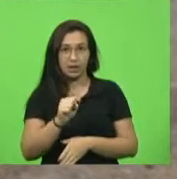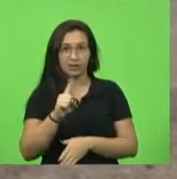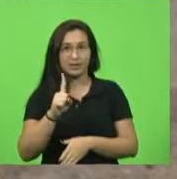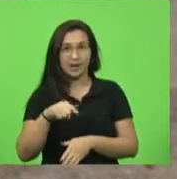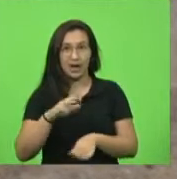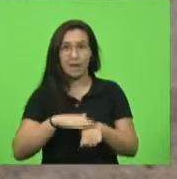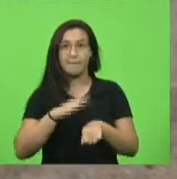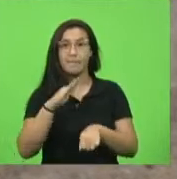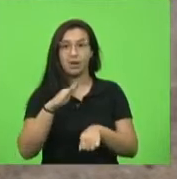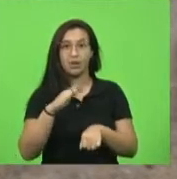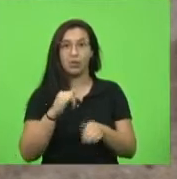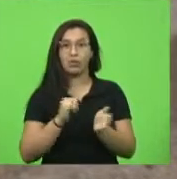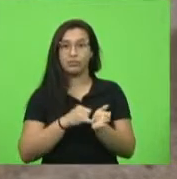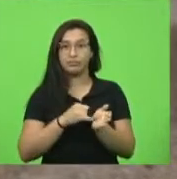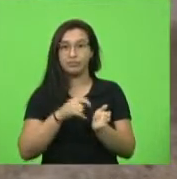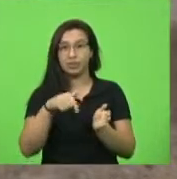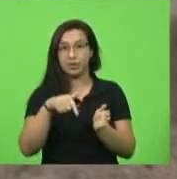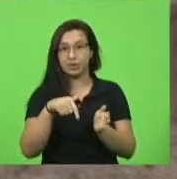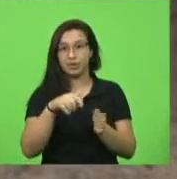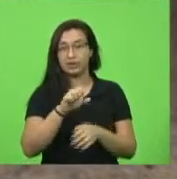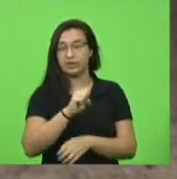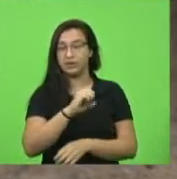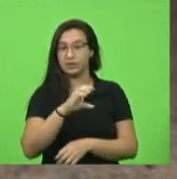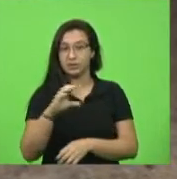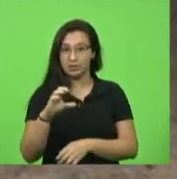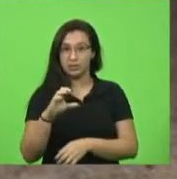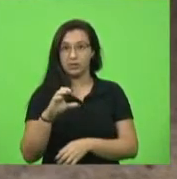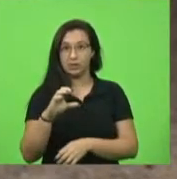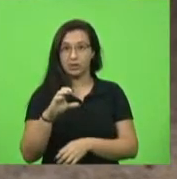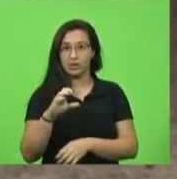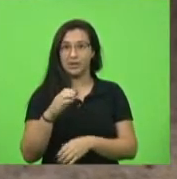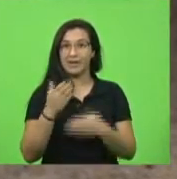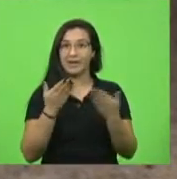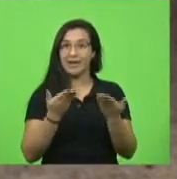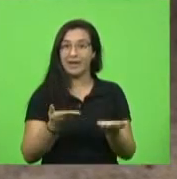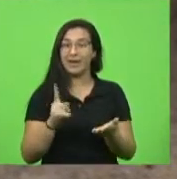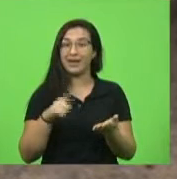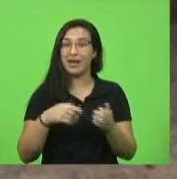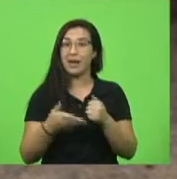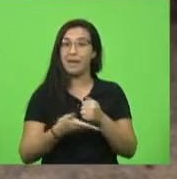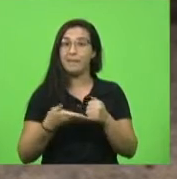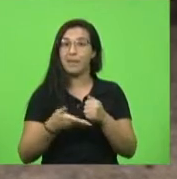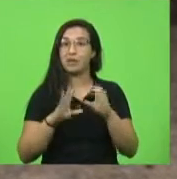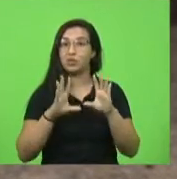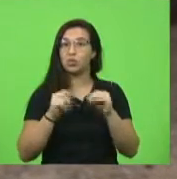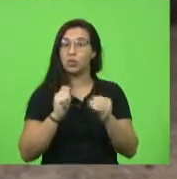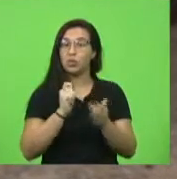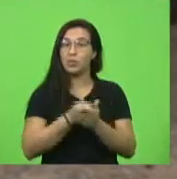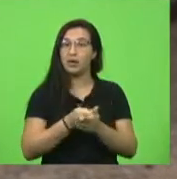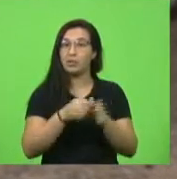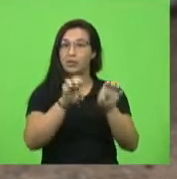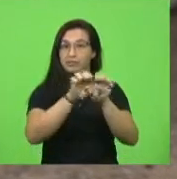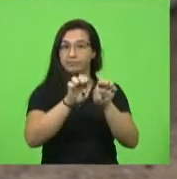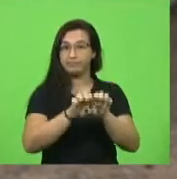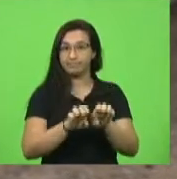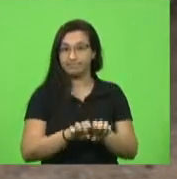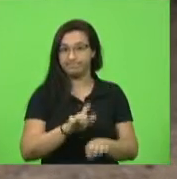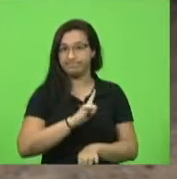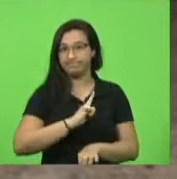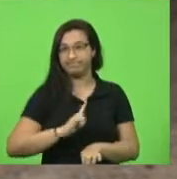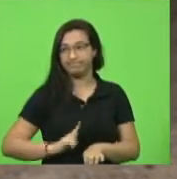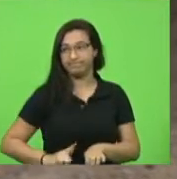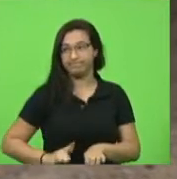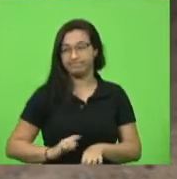aqui de Santa Catarina que mantém o pagamento de toda a estrutura governamental. Não existe imposto